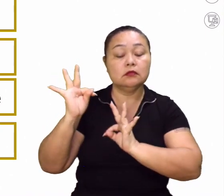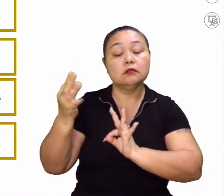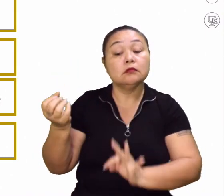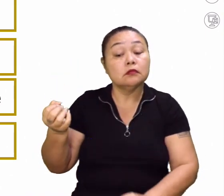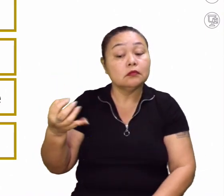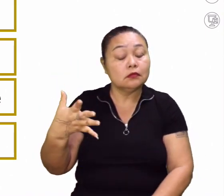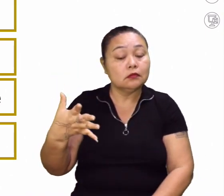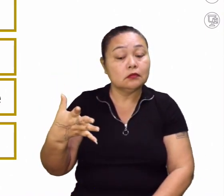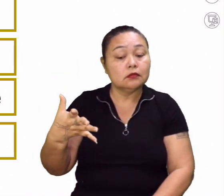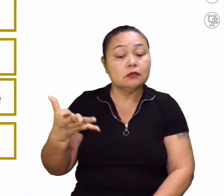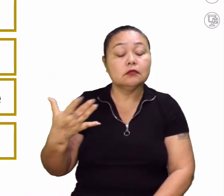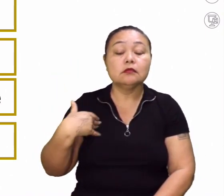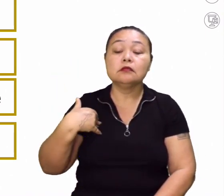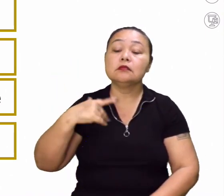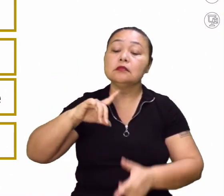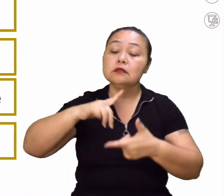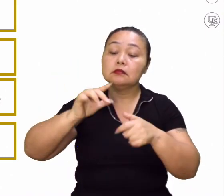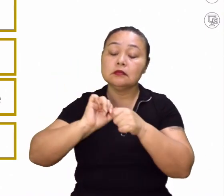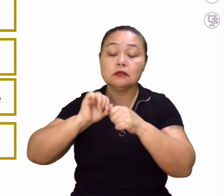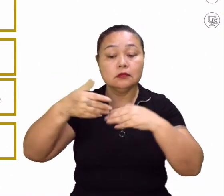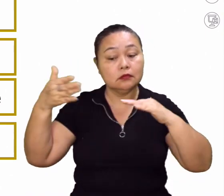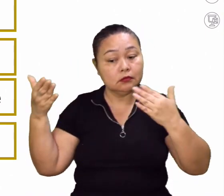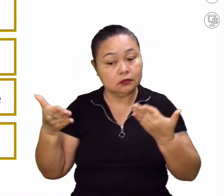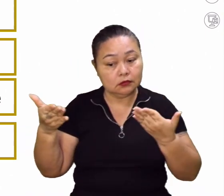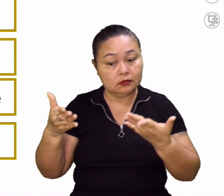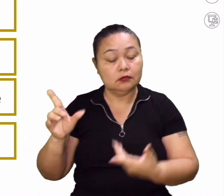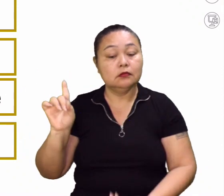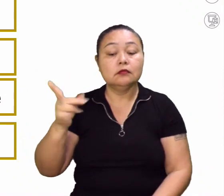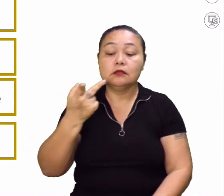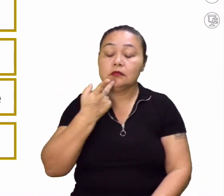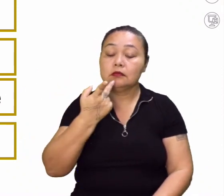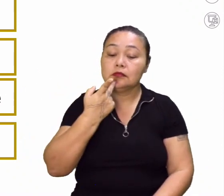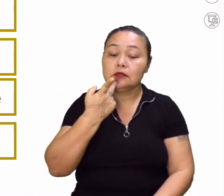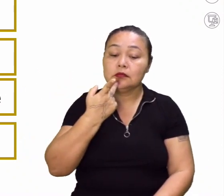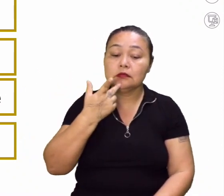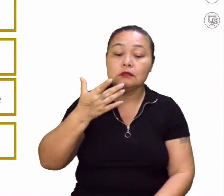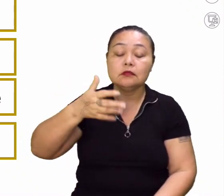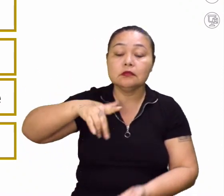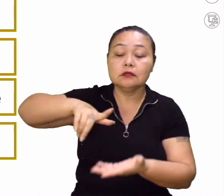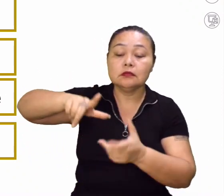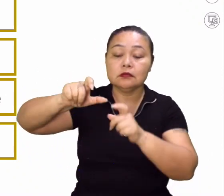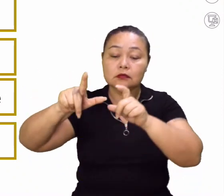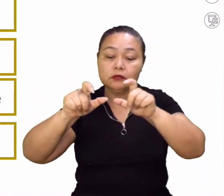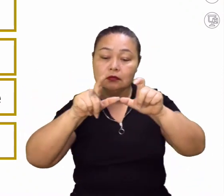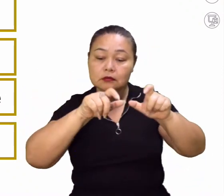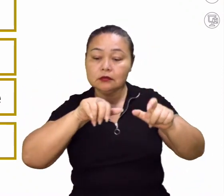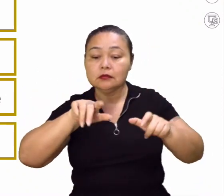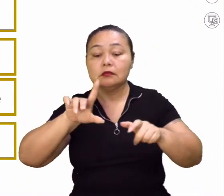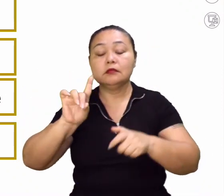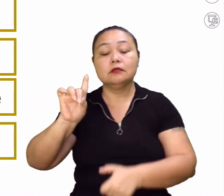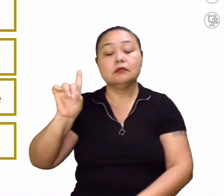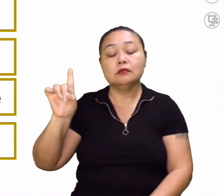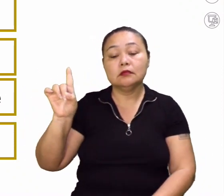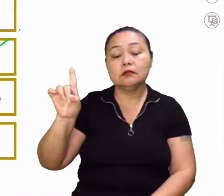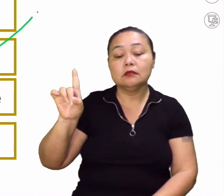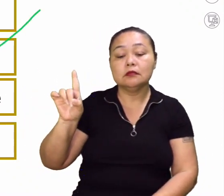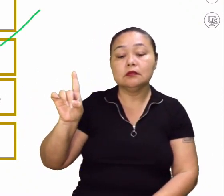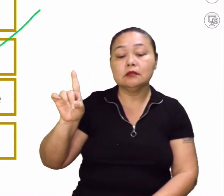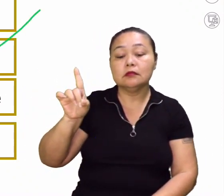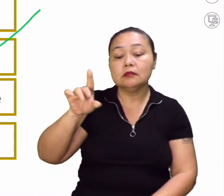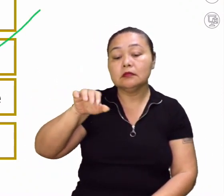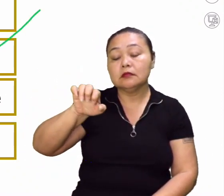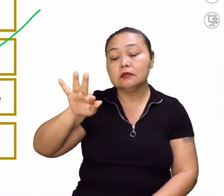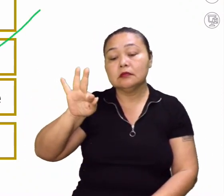inovador, moderno e atual. falamos sobre a aerofotogrametria, que são as fotos